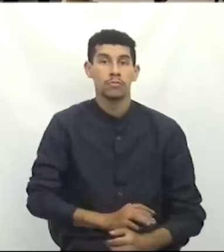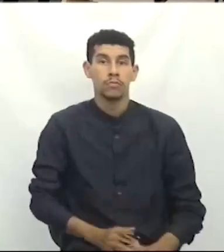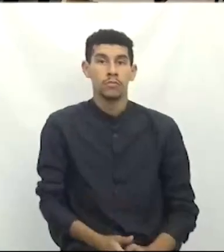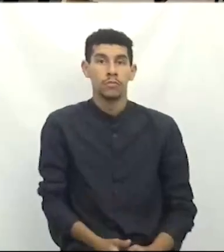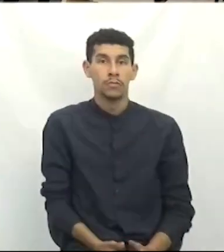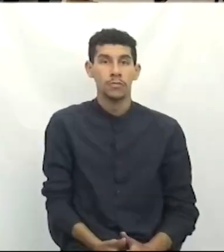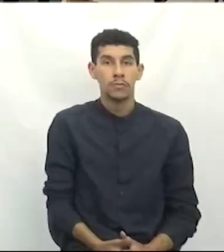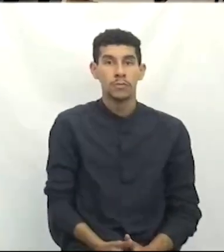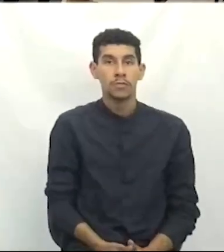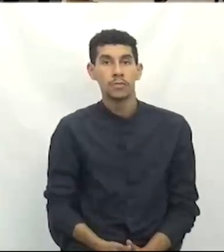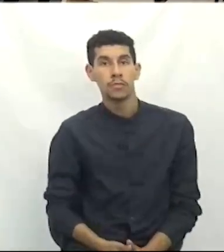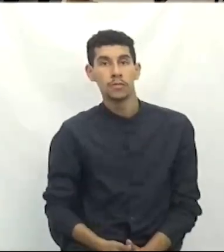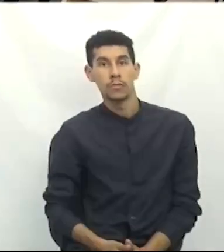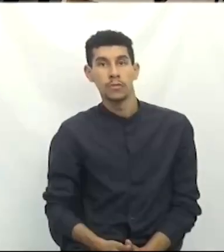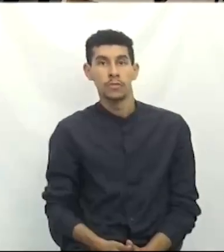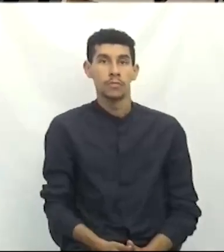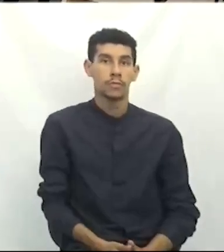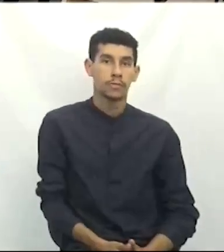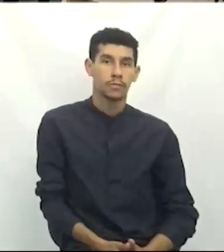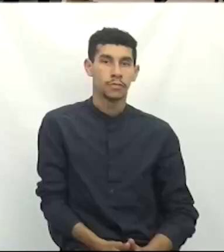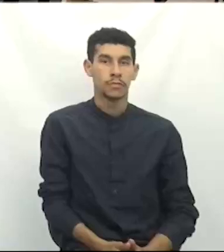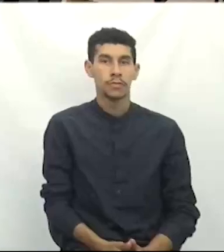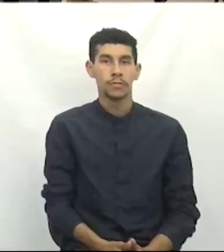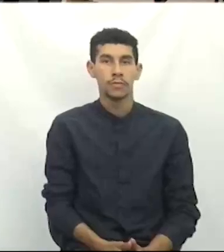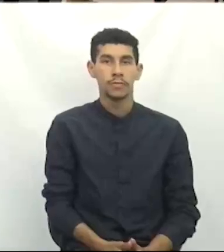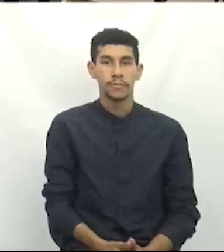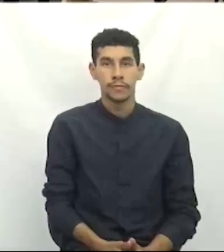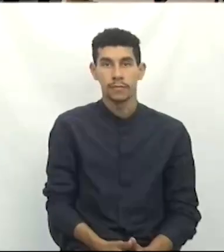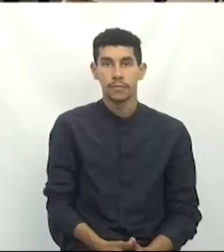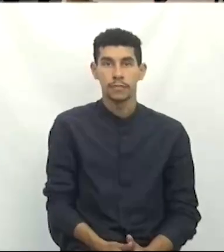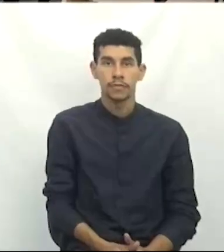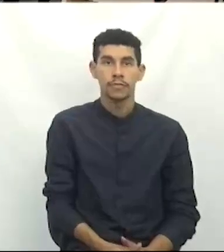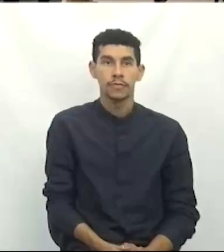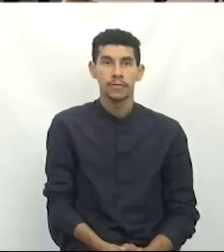se rejeitam. Ou os contrários se manifestem.